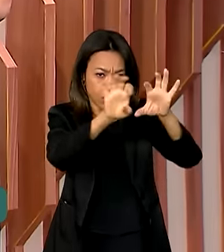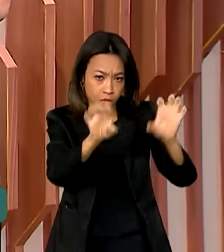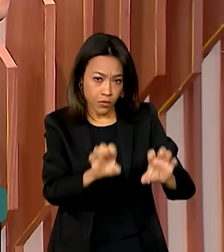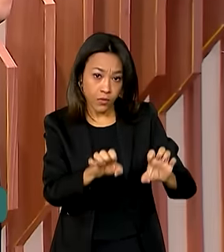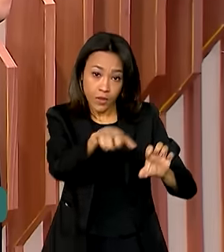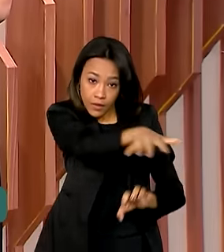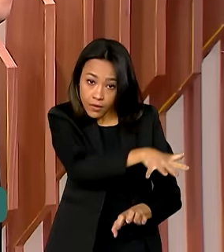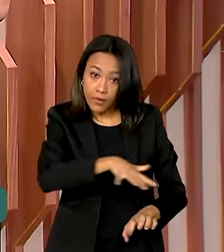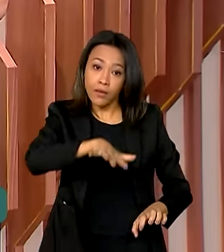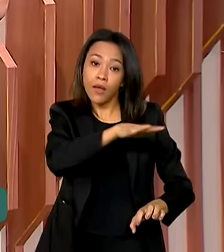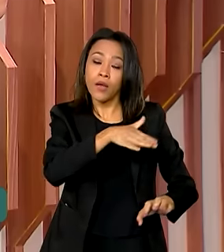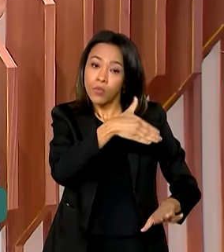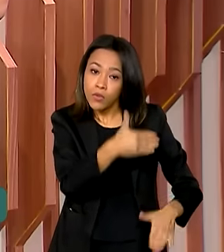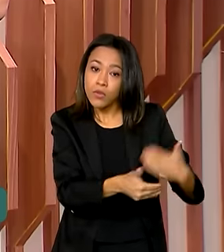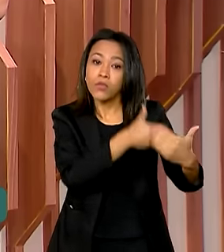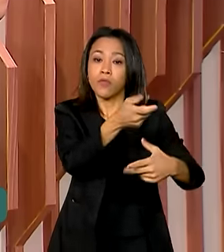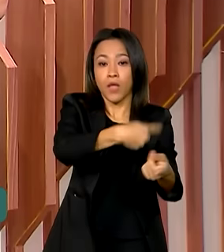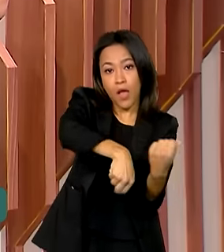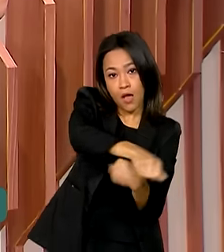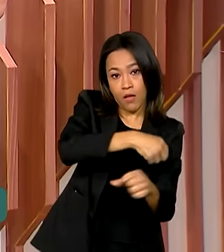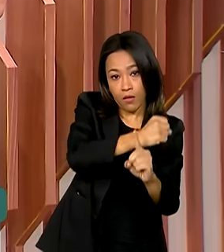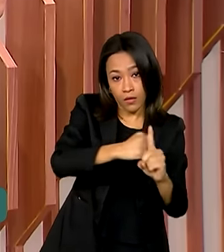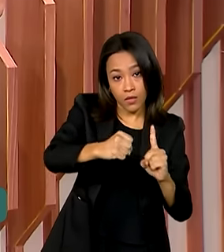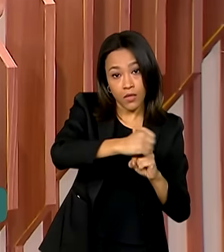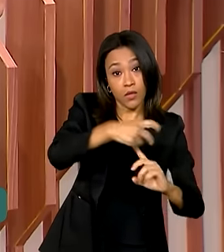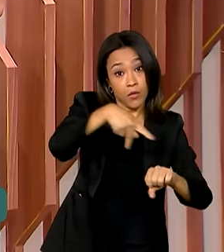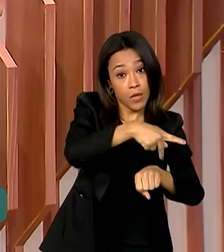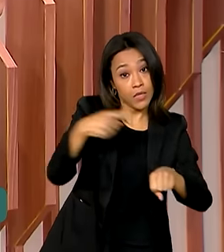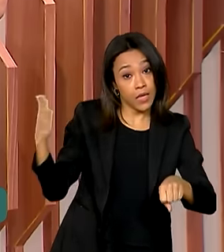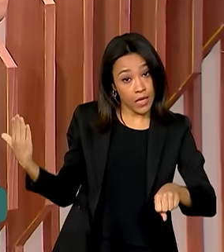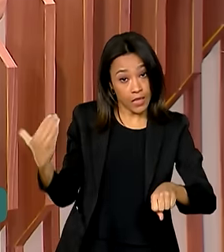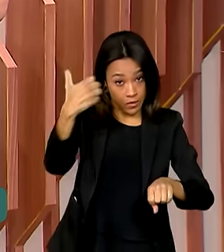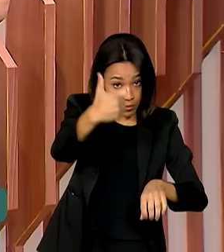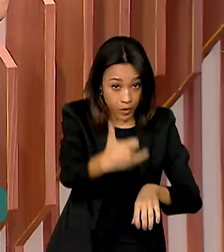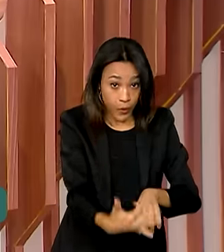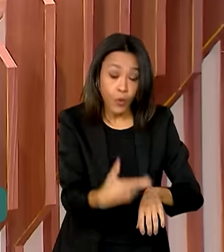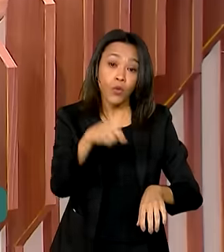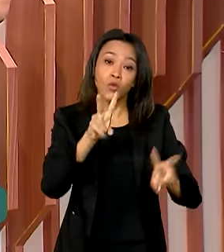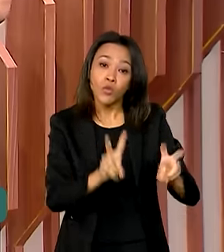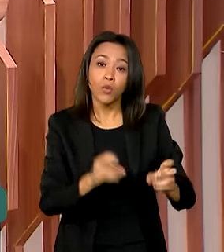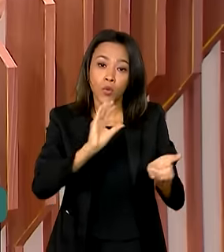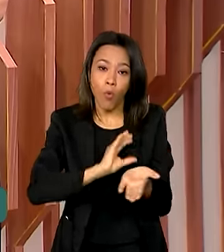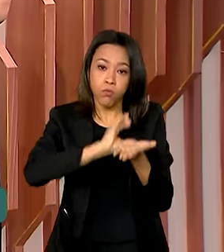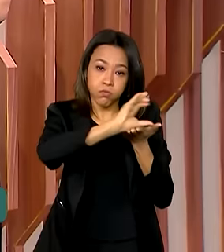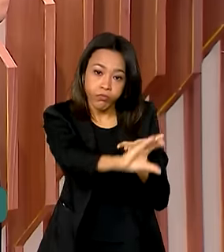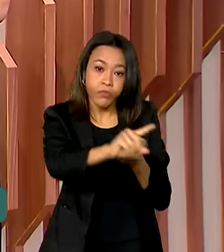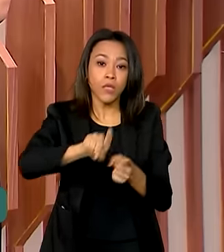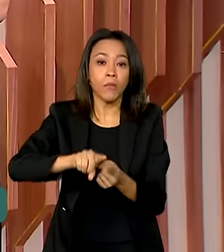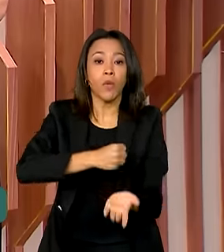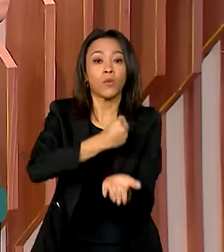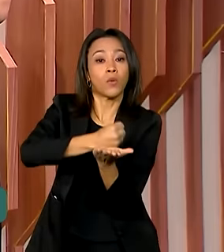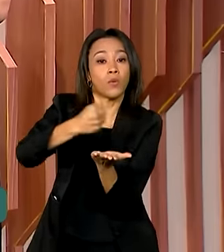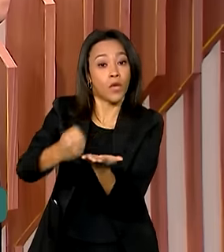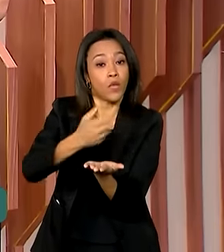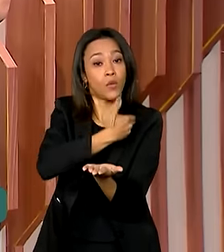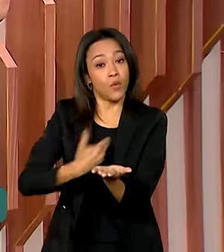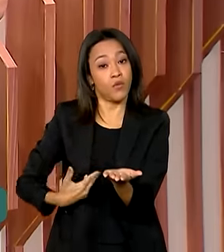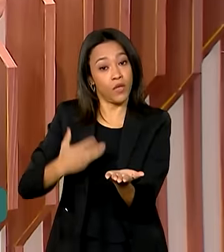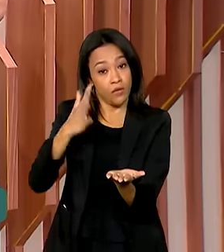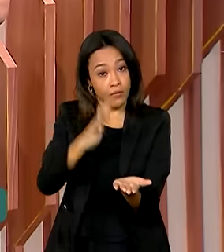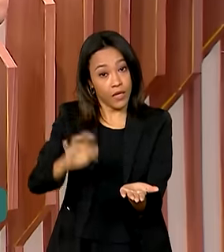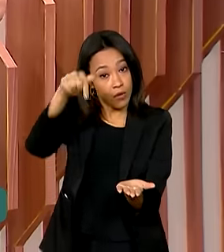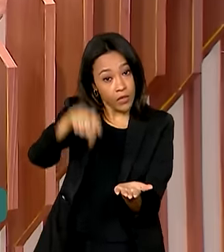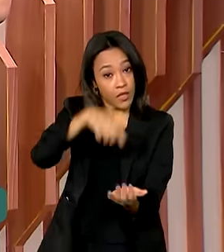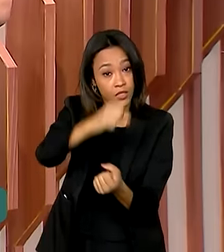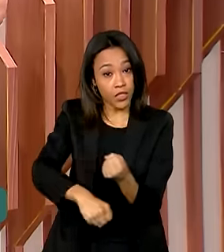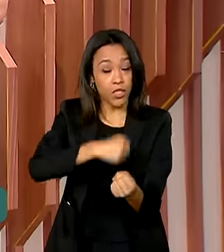desenvolvimento econômico e social do país. Ele destacou os investimentos e os contratos fechados pelo governo federal este ano, que vão melhorar